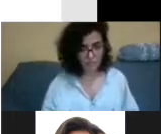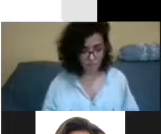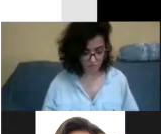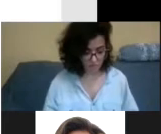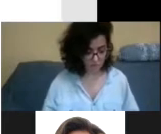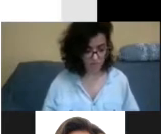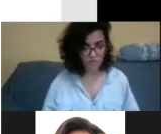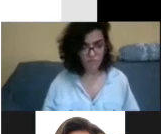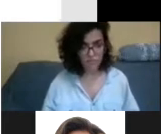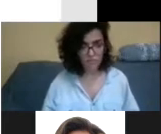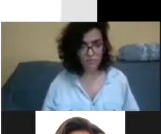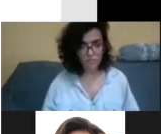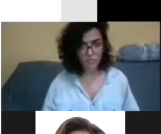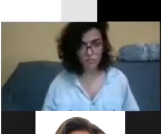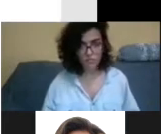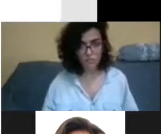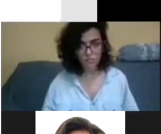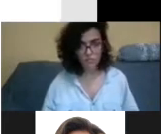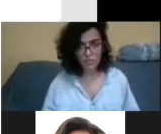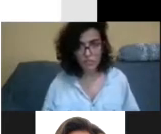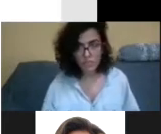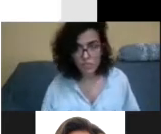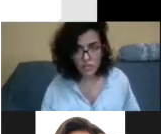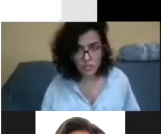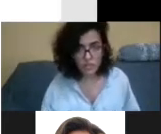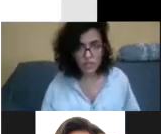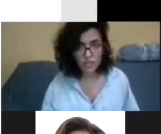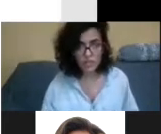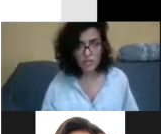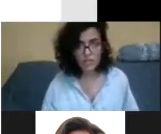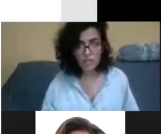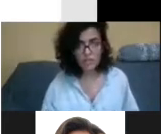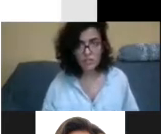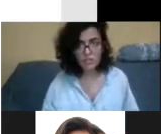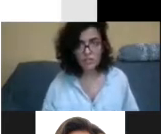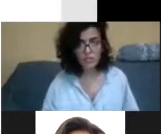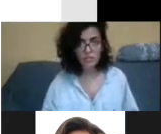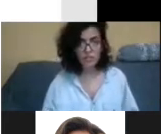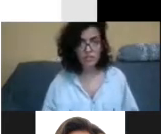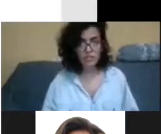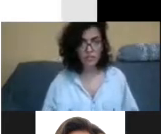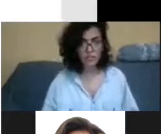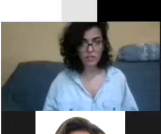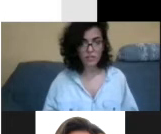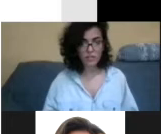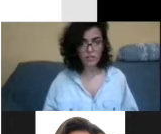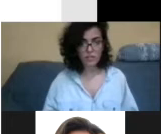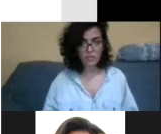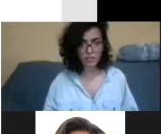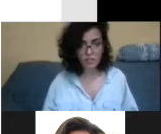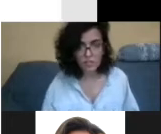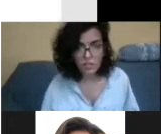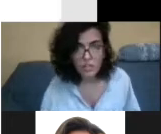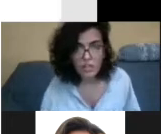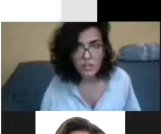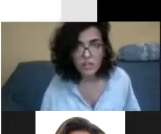síndrome de Down, eu sou membro do conselho, e a Inclusion International é a organização maior do mundo de